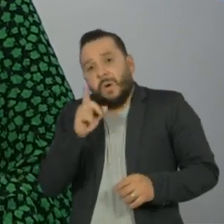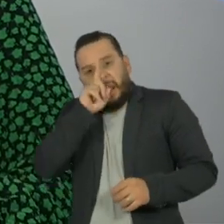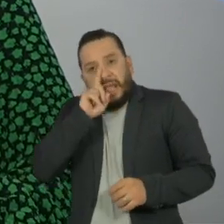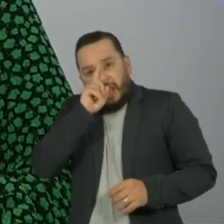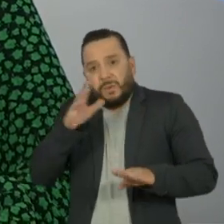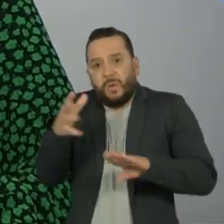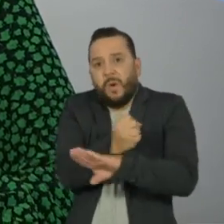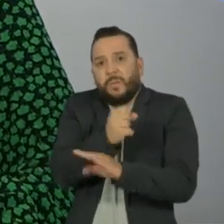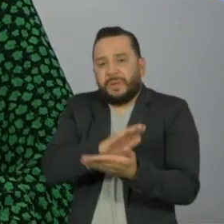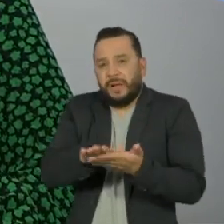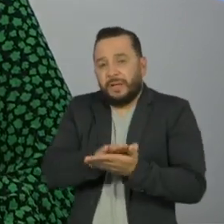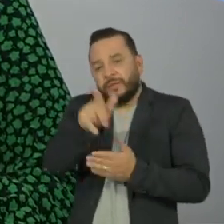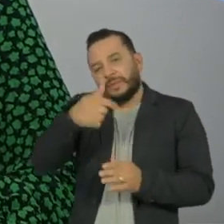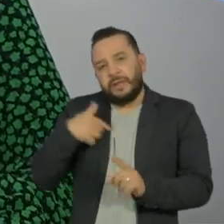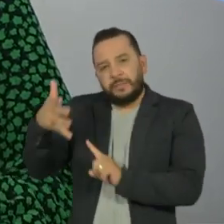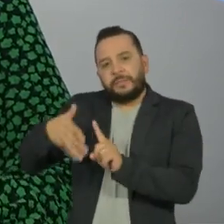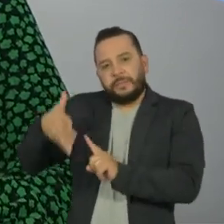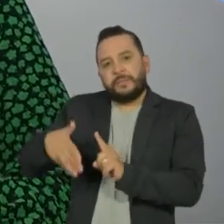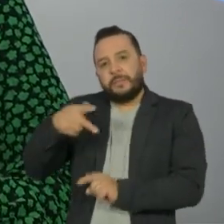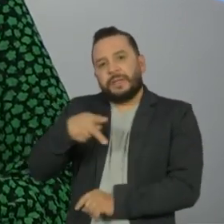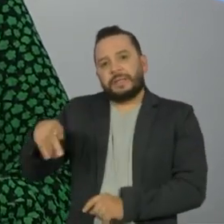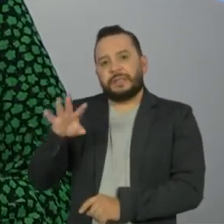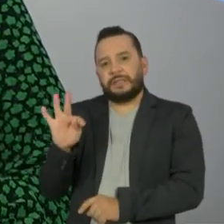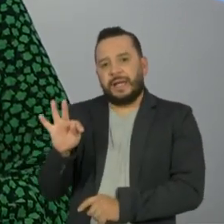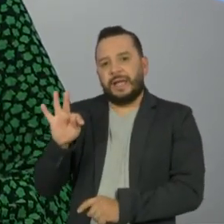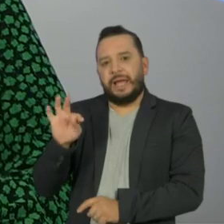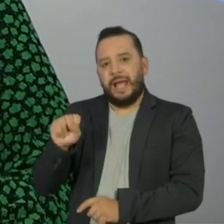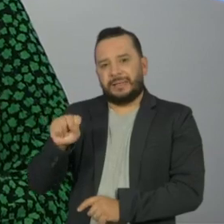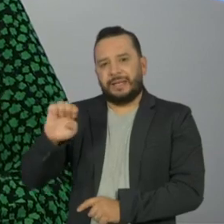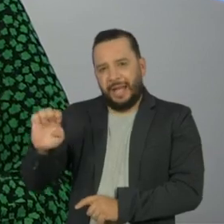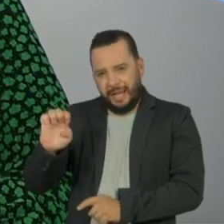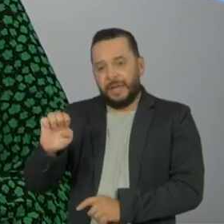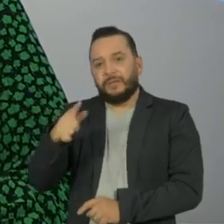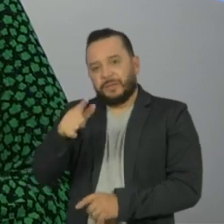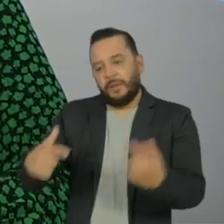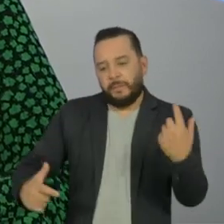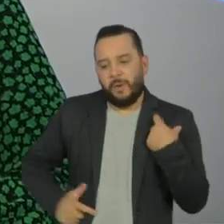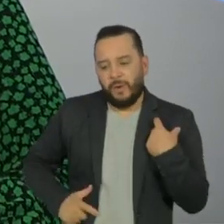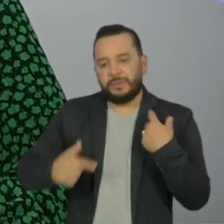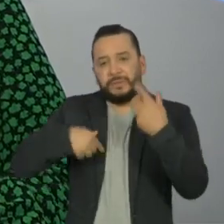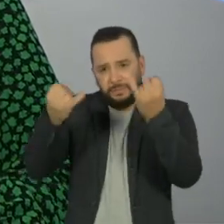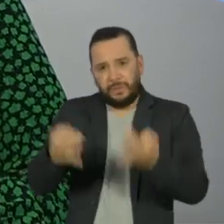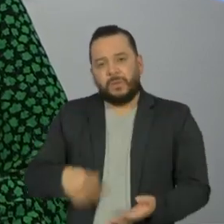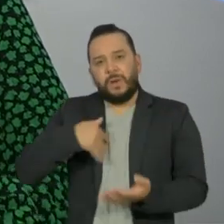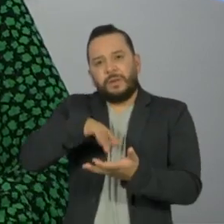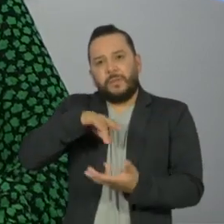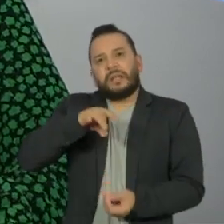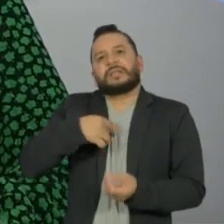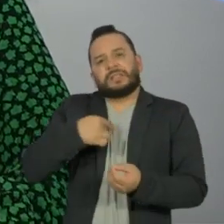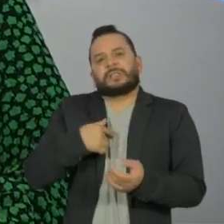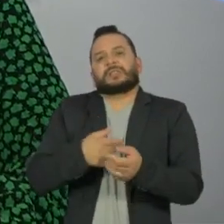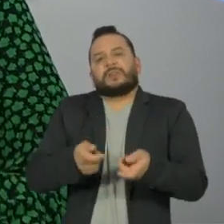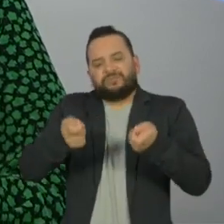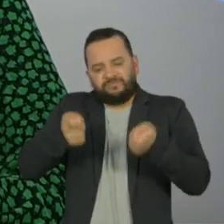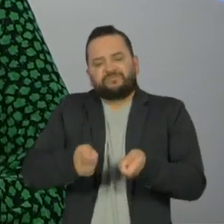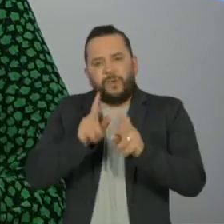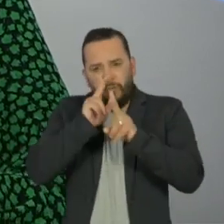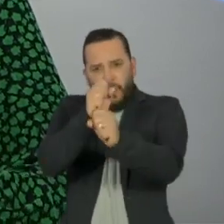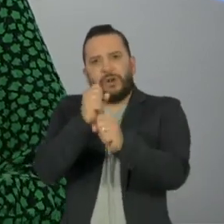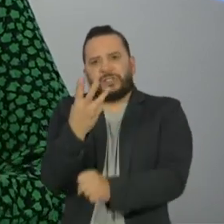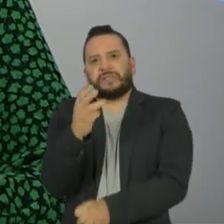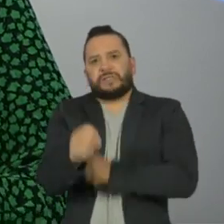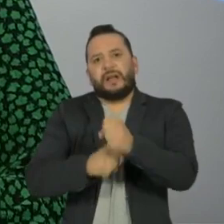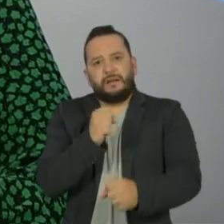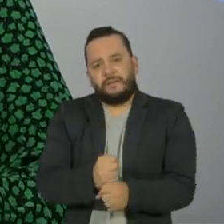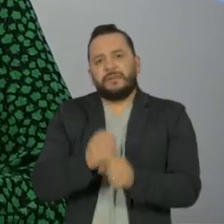posse como presidente do TSE, o senhor falou que a democracia está consolidada, tem uma estabilidade consolidada há mais de 30